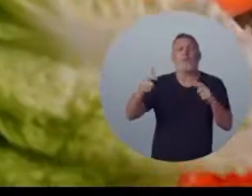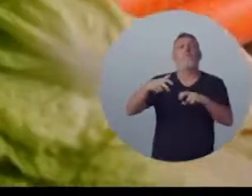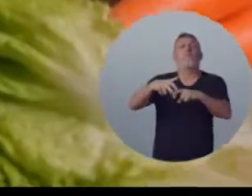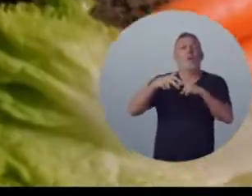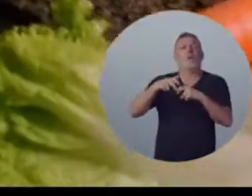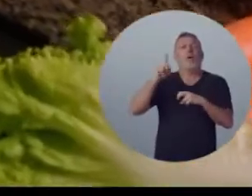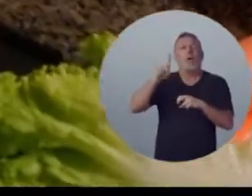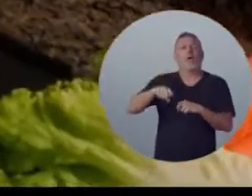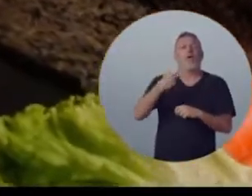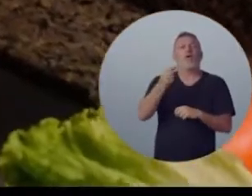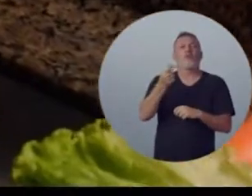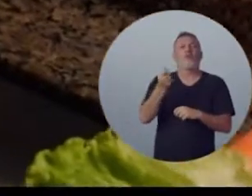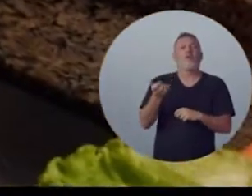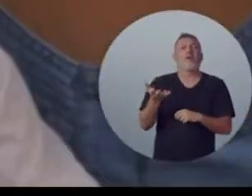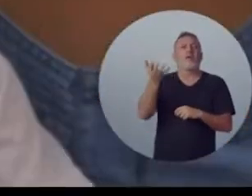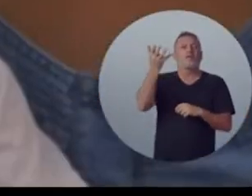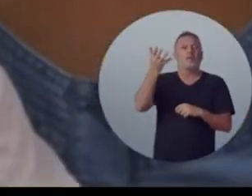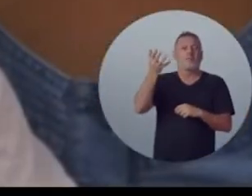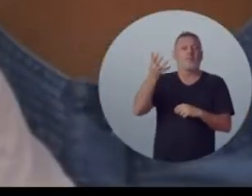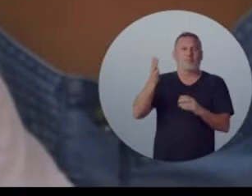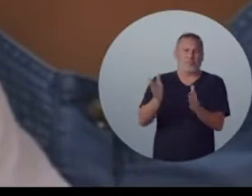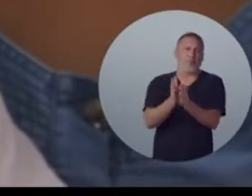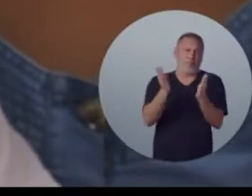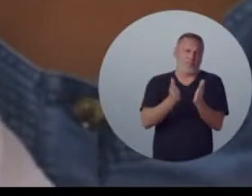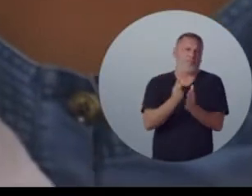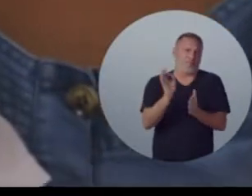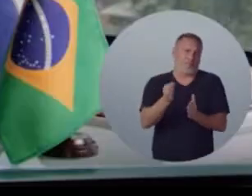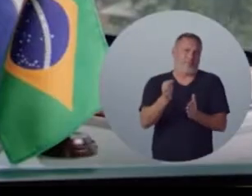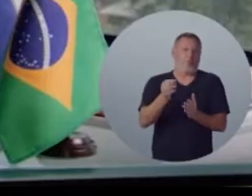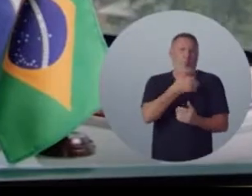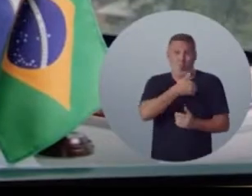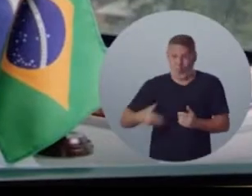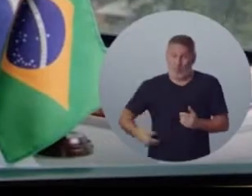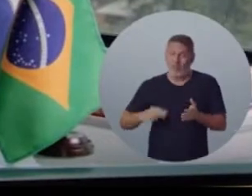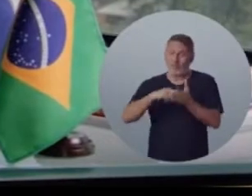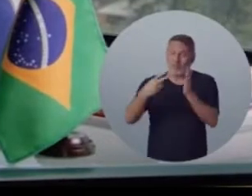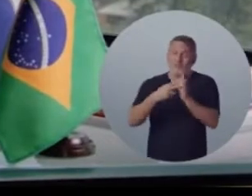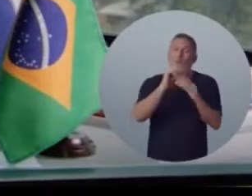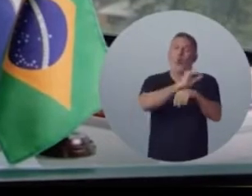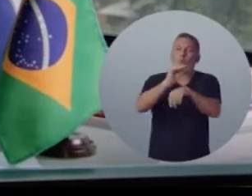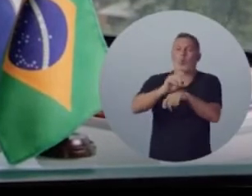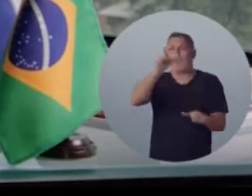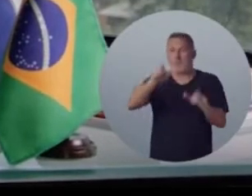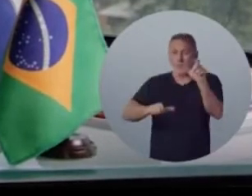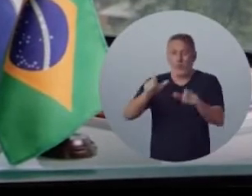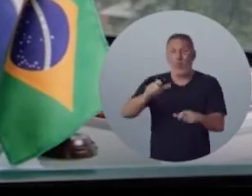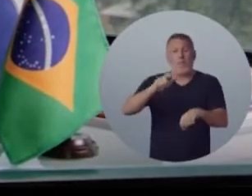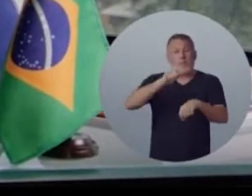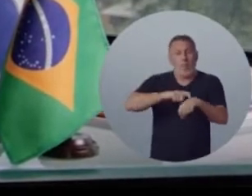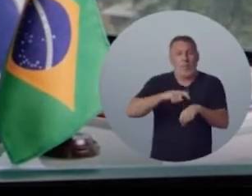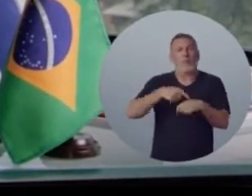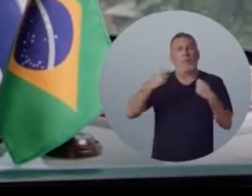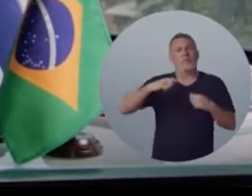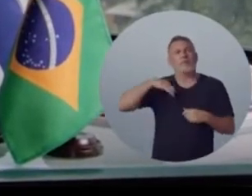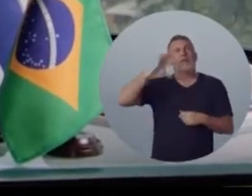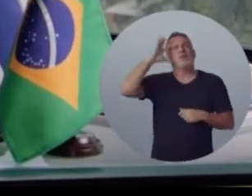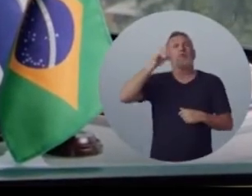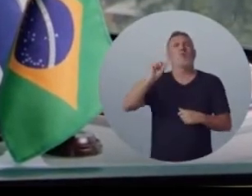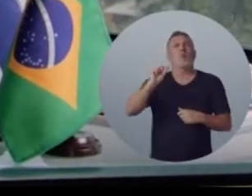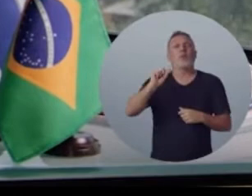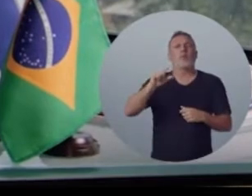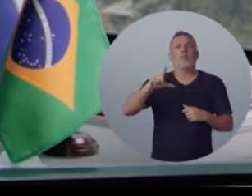para aliviar os efeitos da inflação nos bolsos dos capixabas. Governar é cuidar das pessoas e o momento exige